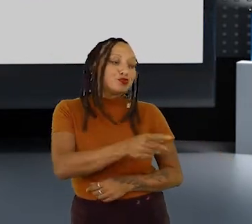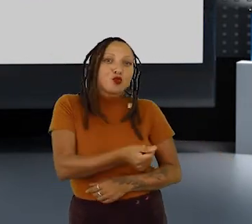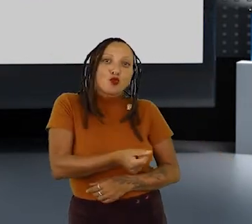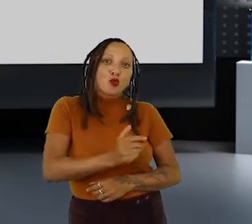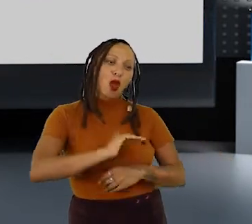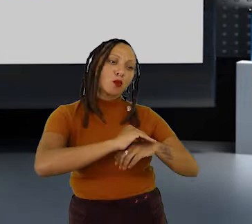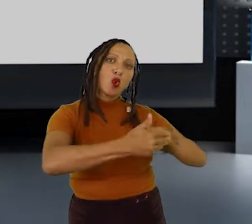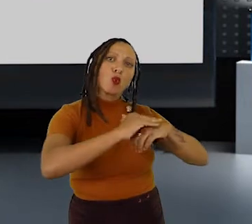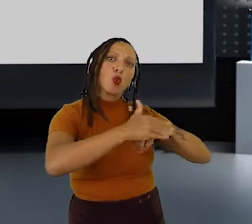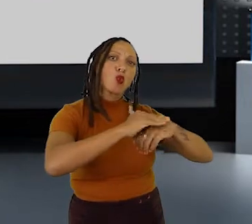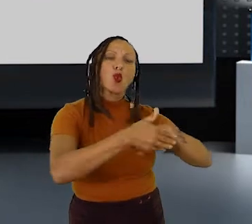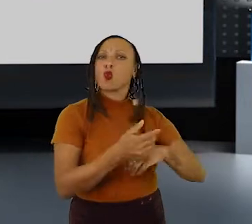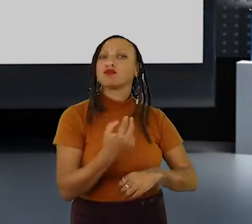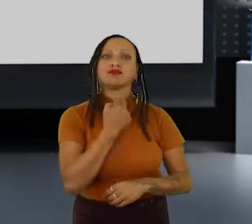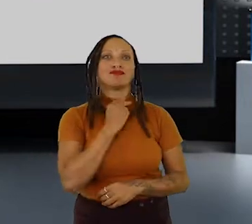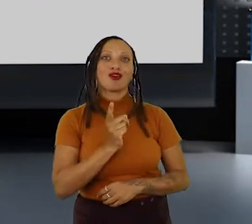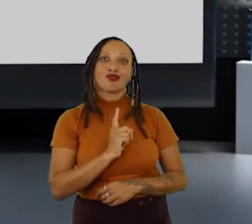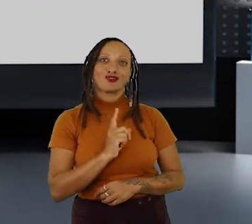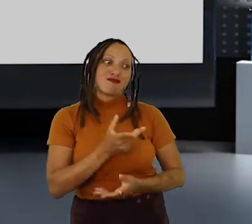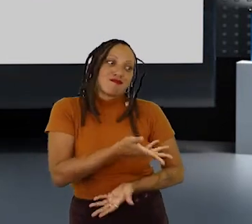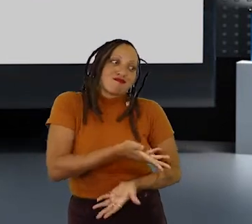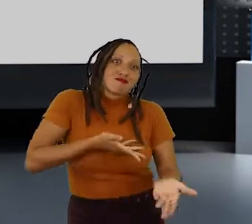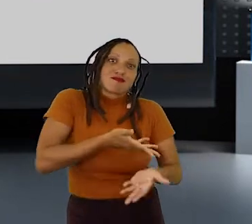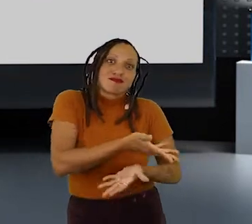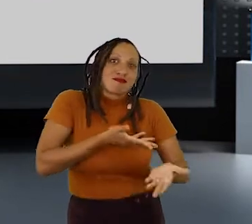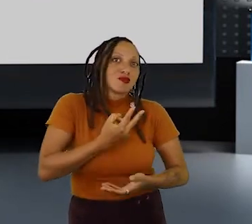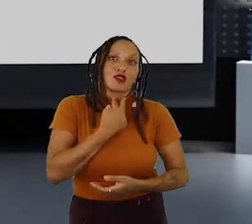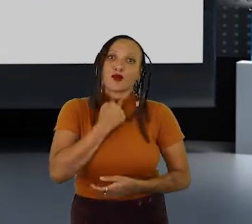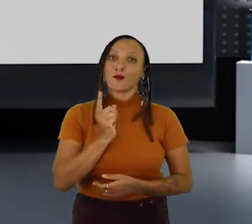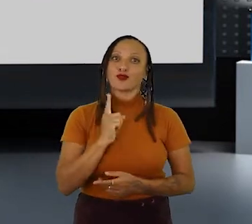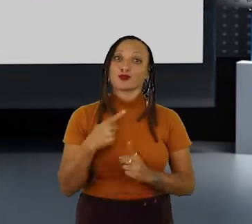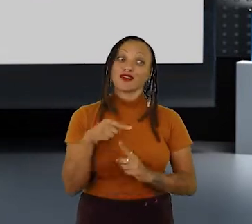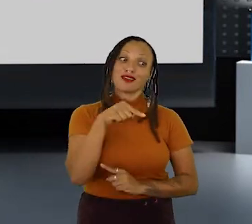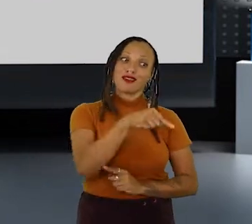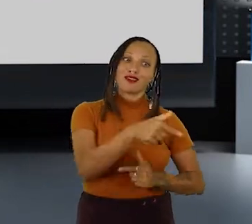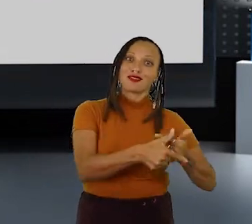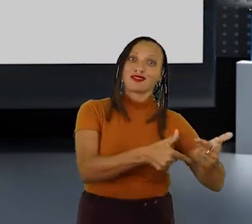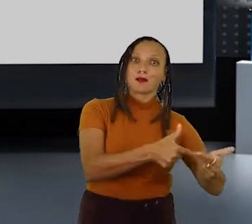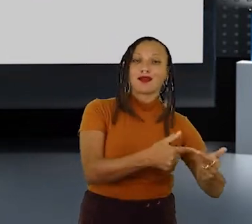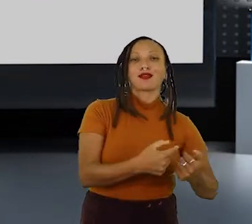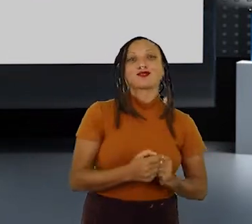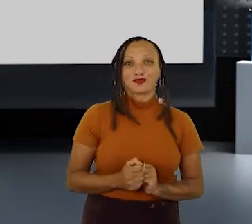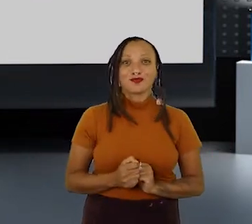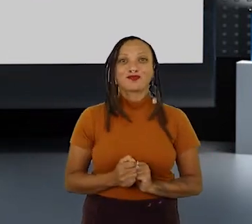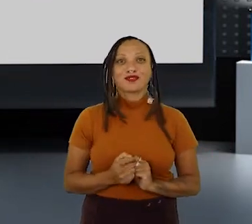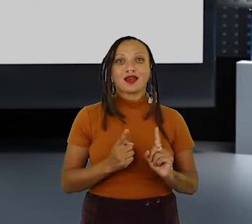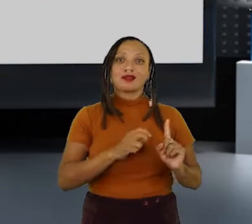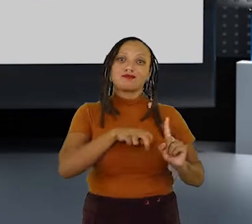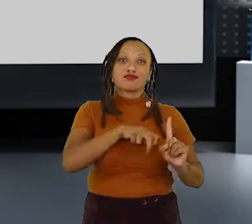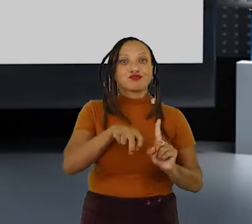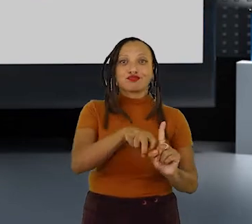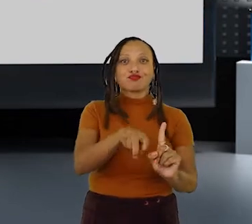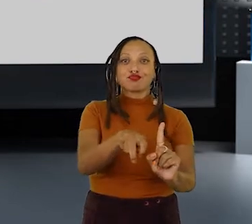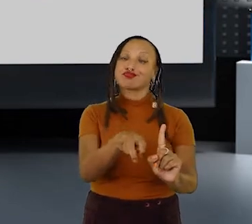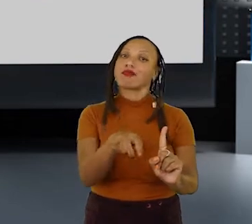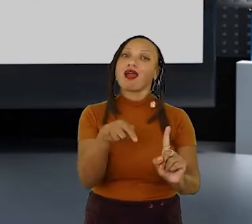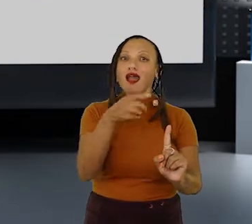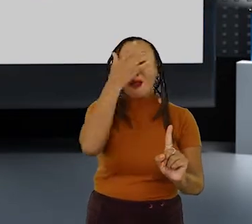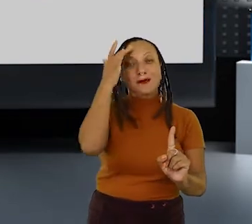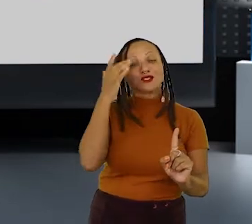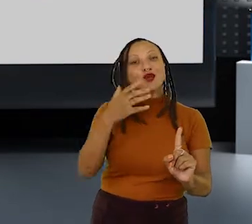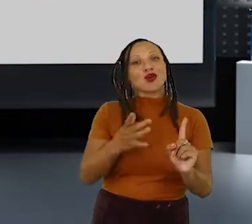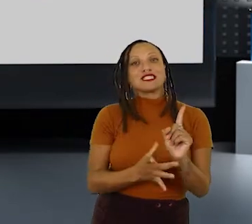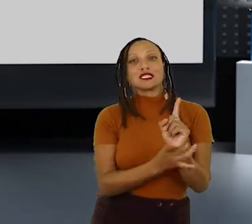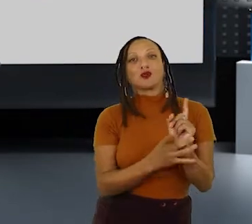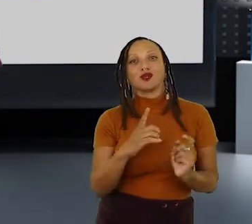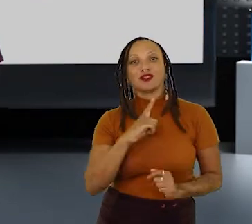nome dele, afagando a cabeça, ou olhando para ele de forma interativa. Assim, você não prejudicará seu trabalho, e nem a locomoção da pessoa assistida